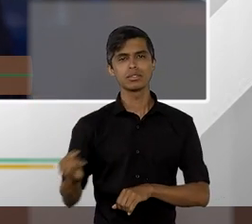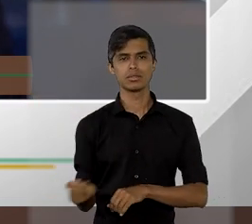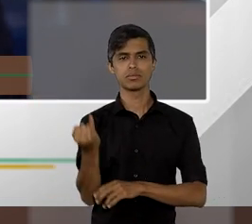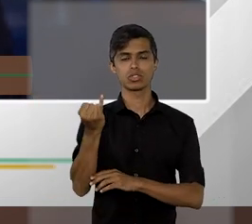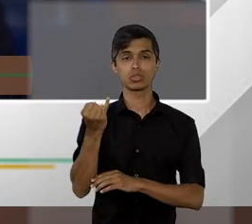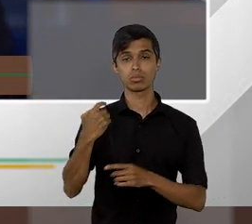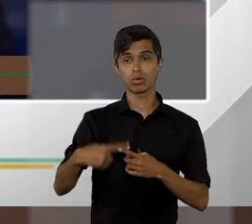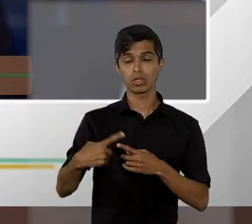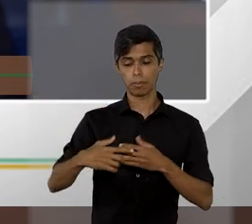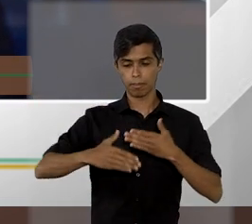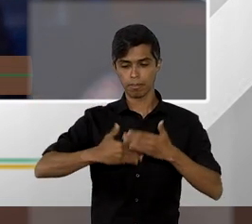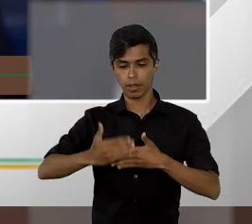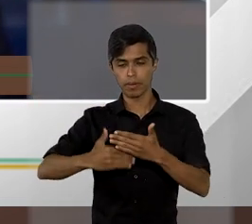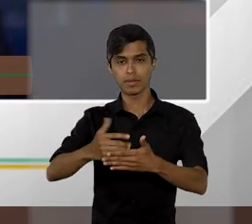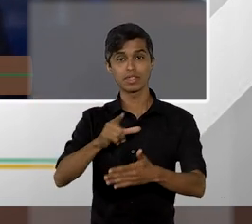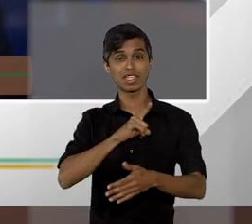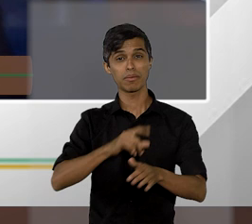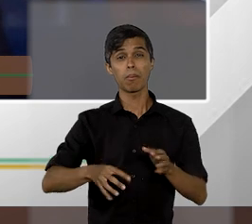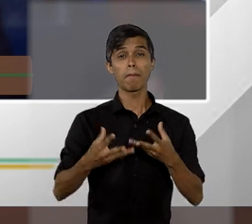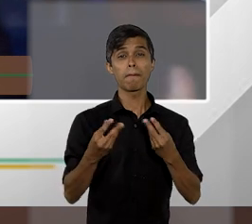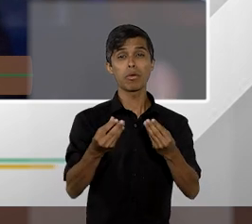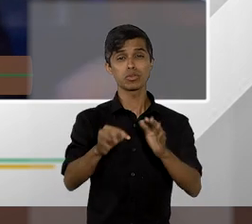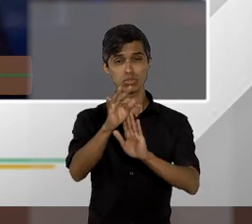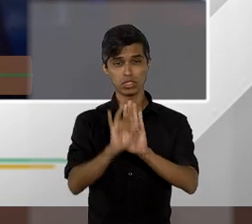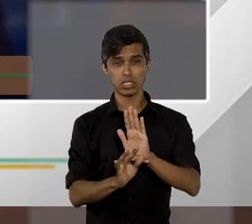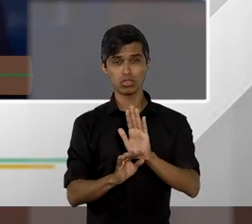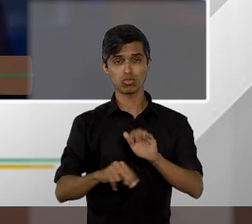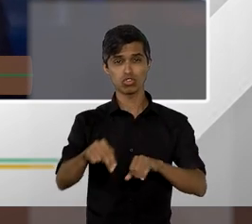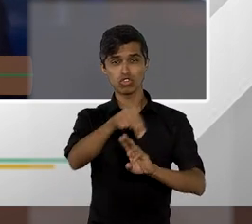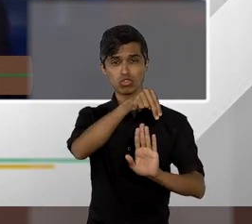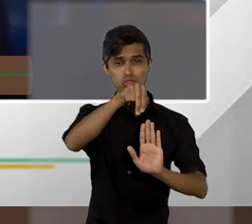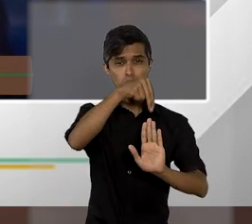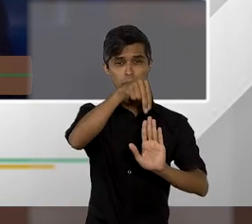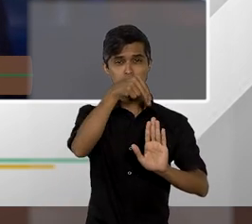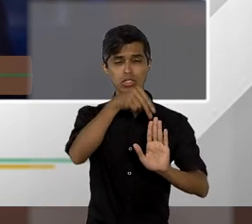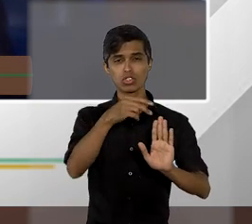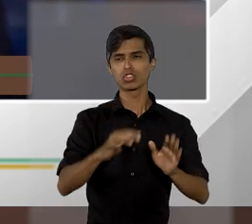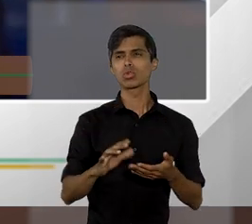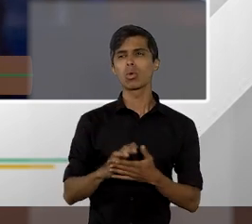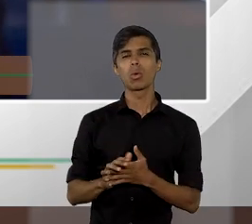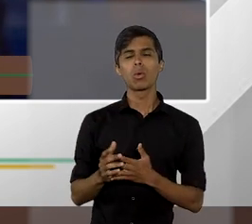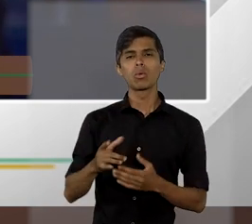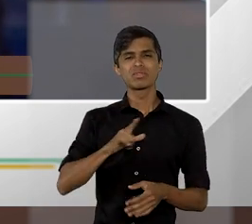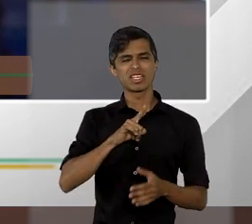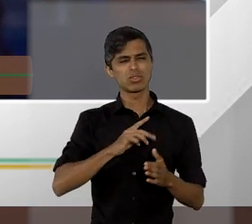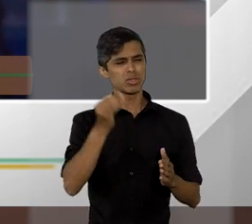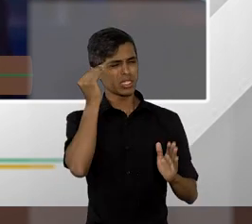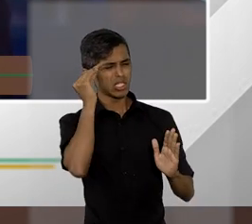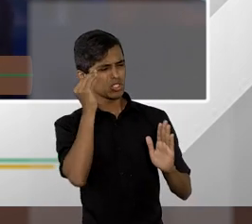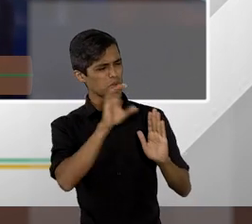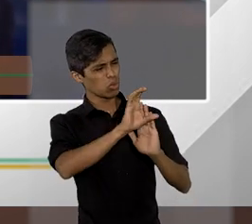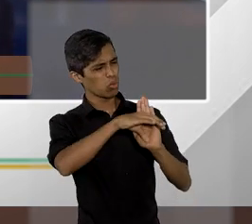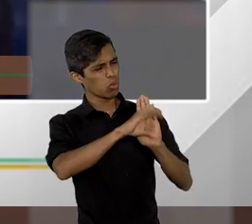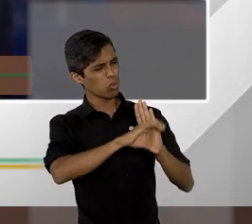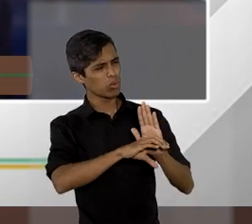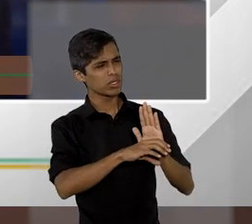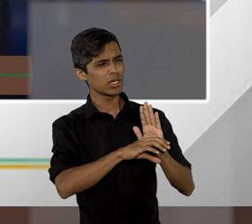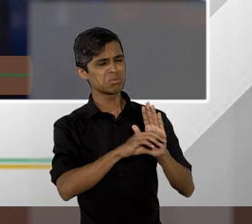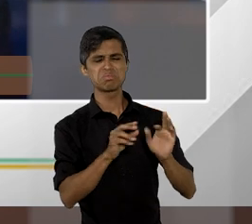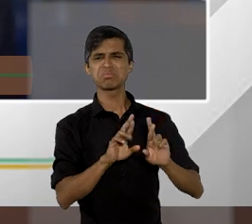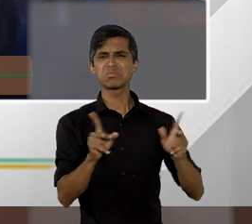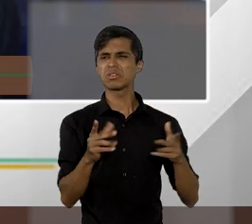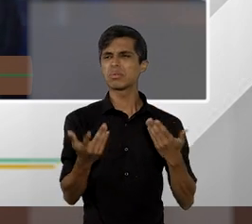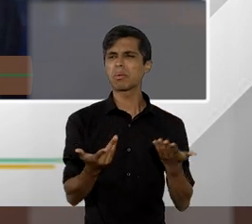medida em que nós temos mais textos normativos, por exemplo, com conceitos indeterminados. Então, o tribunal deverá dizer, olha, aquilo que a lei